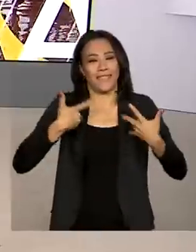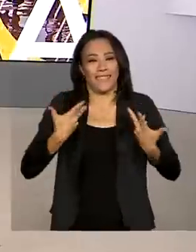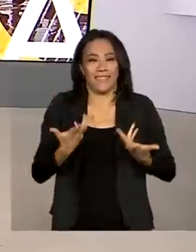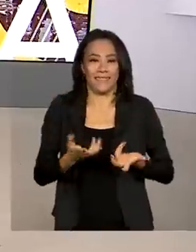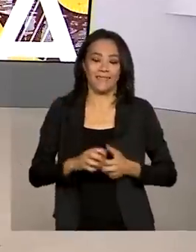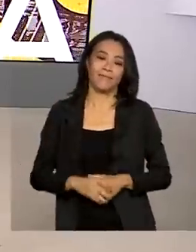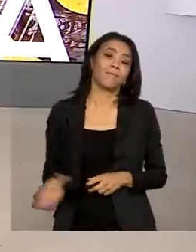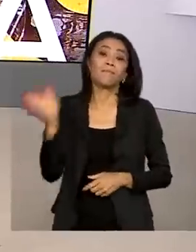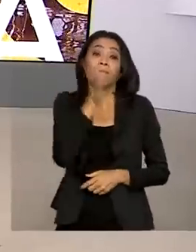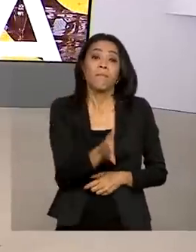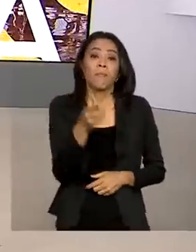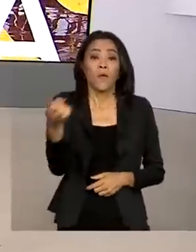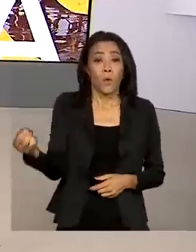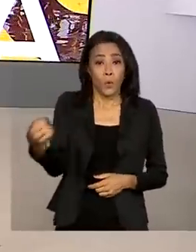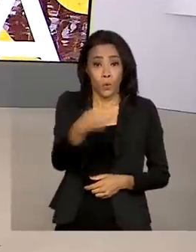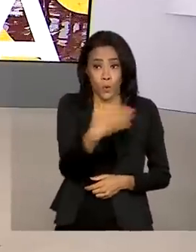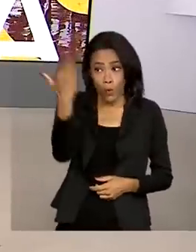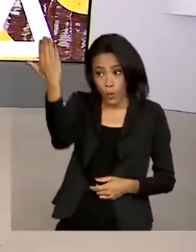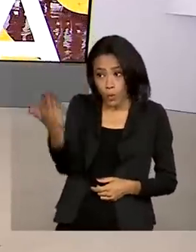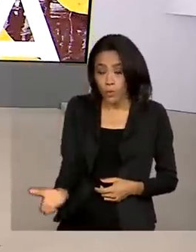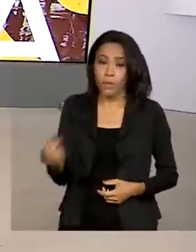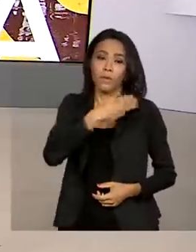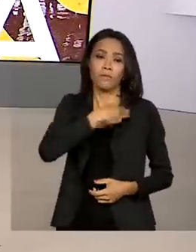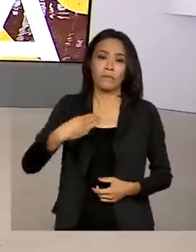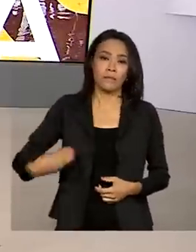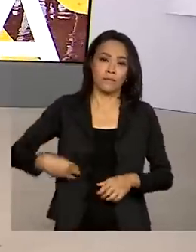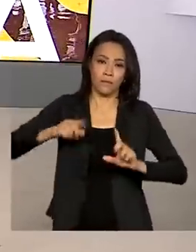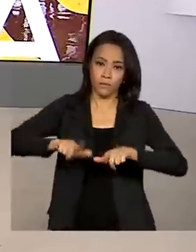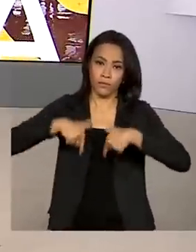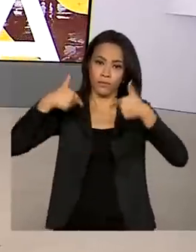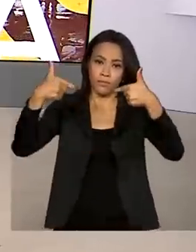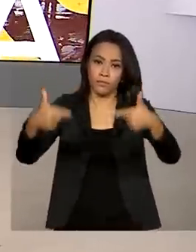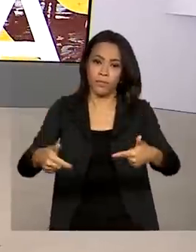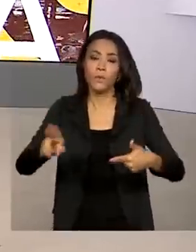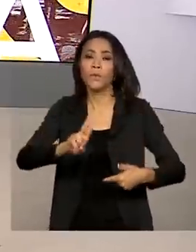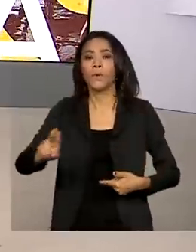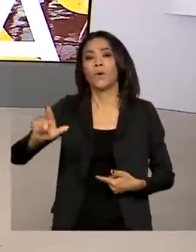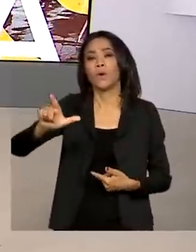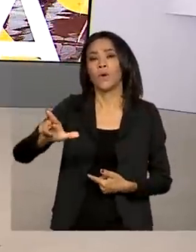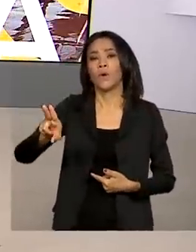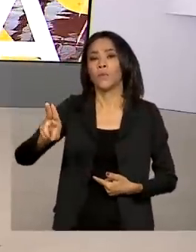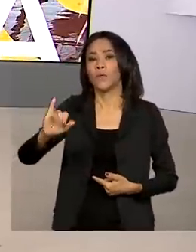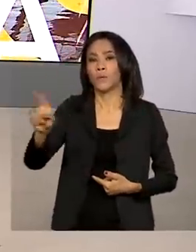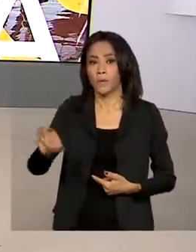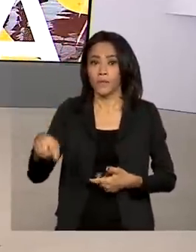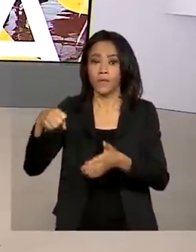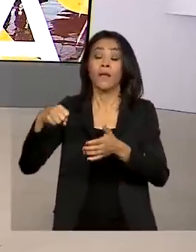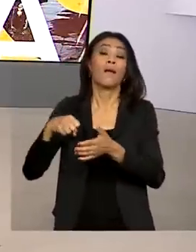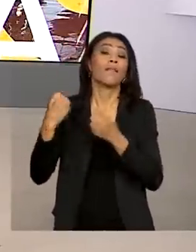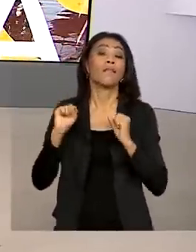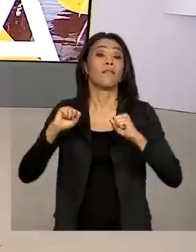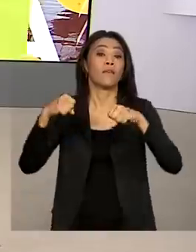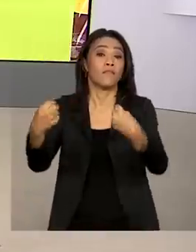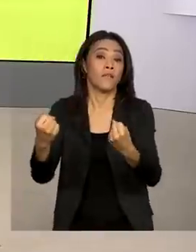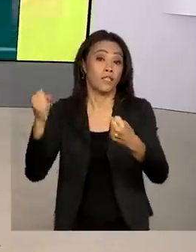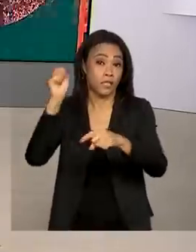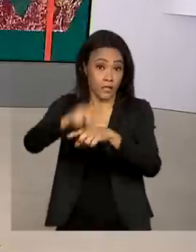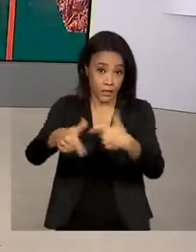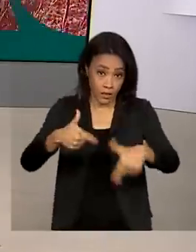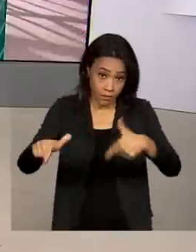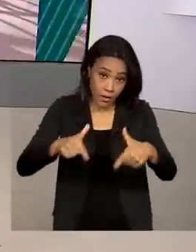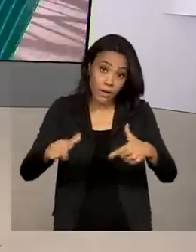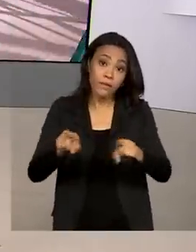O novo ministro do trabalho, Luiz Marinho, assumiu cargo defendendo empregos dignos e valorização do salário mínimo.